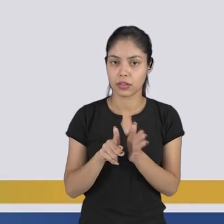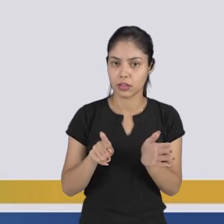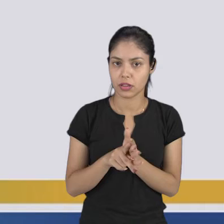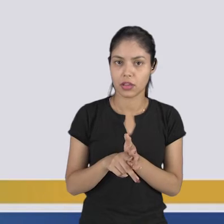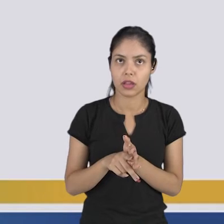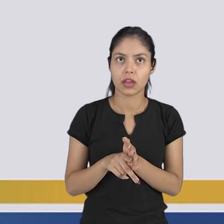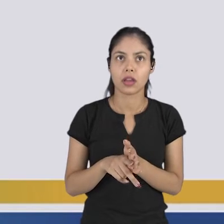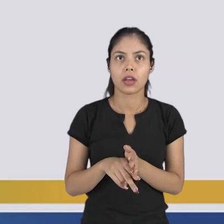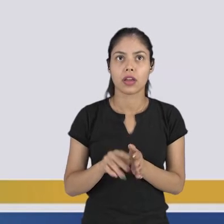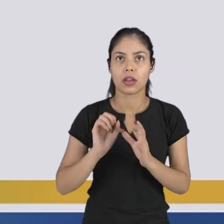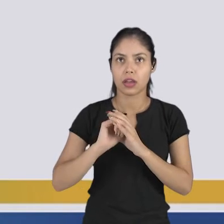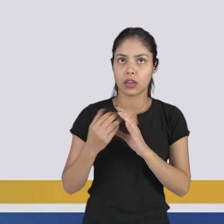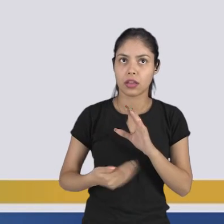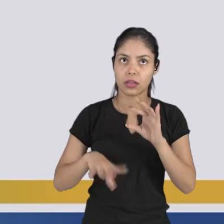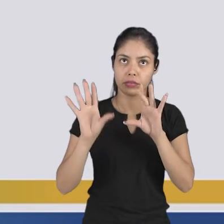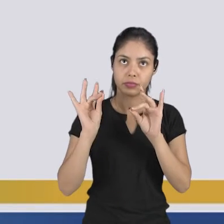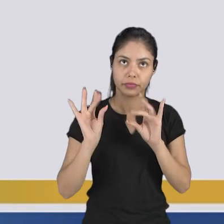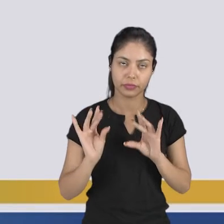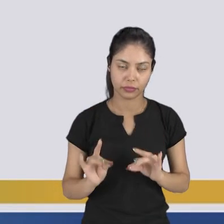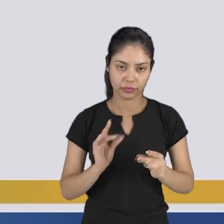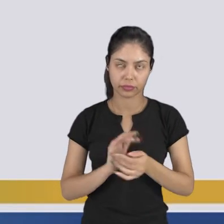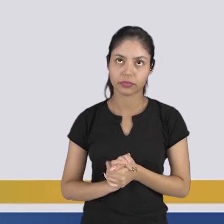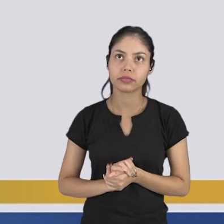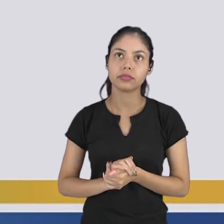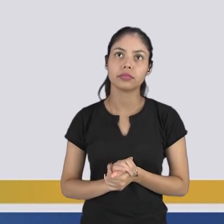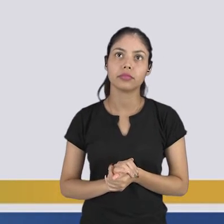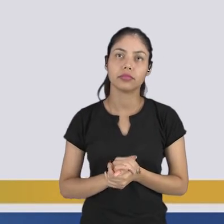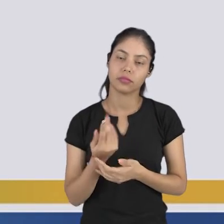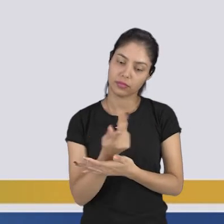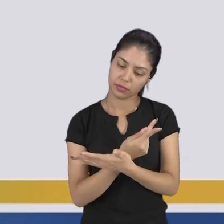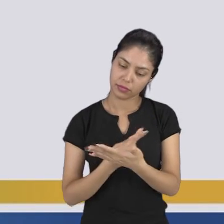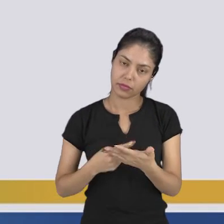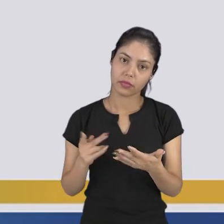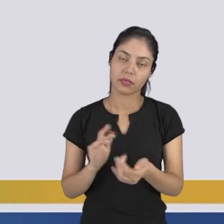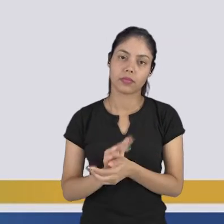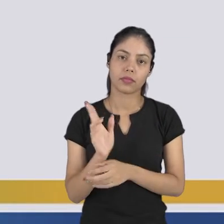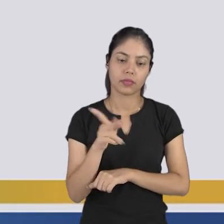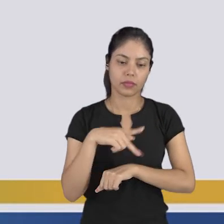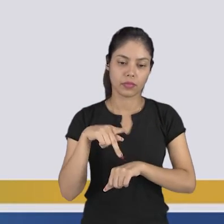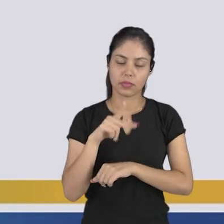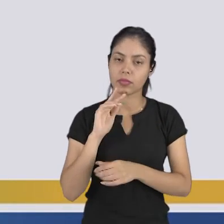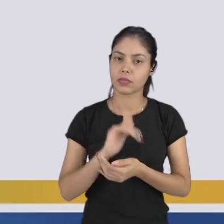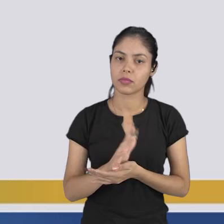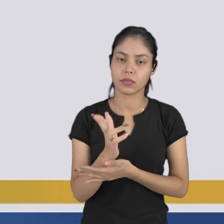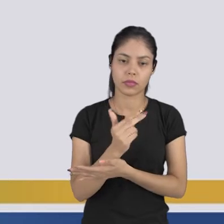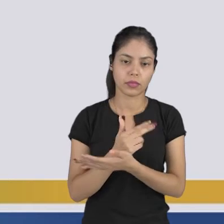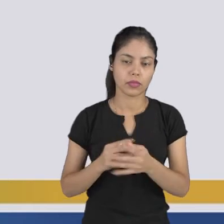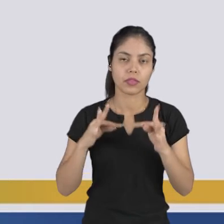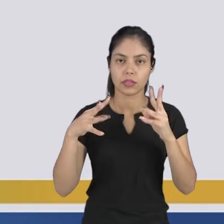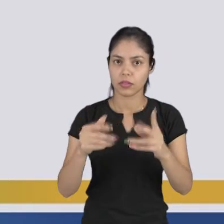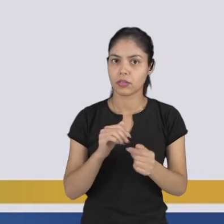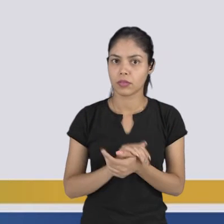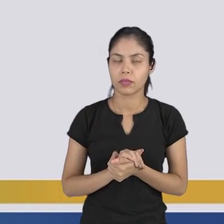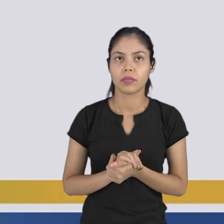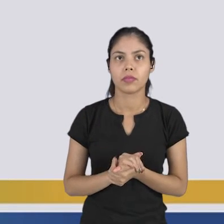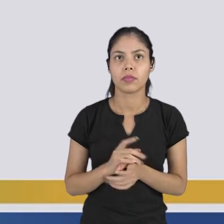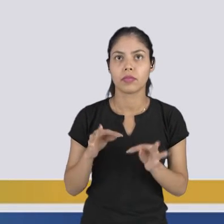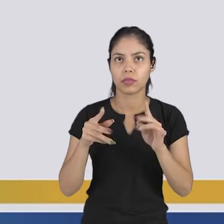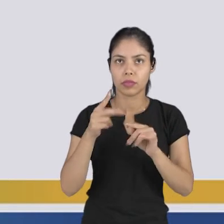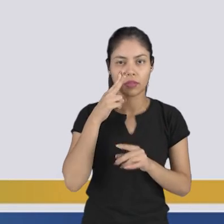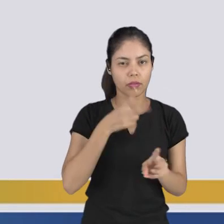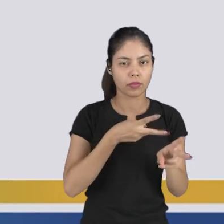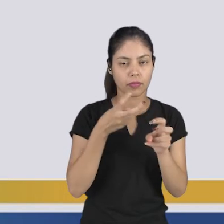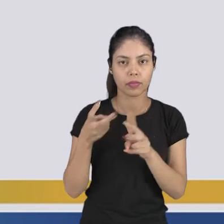peculiares de cada país, de cada tribo, de cada nação. Então é bem interessante a gente